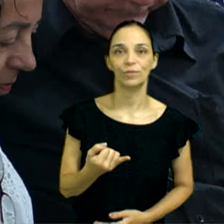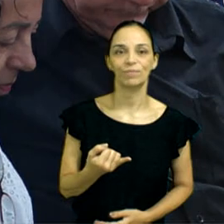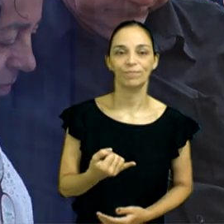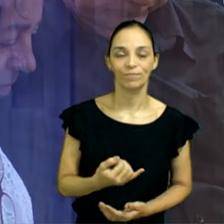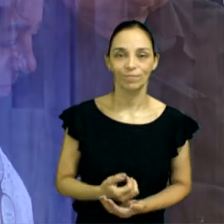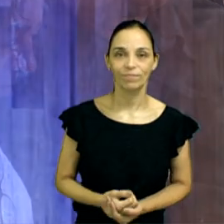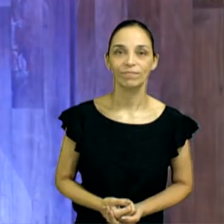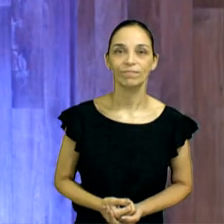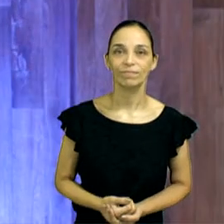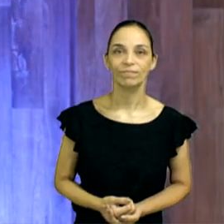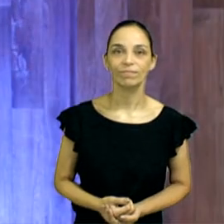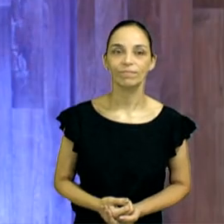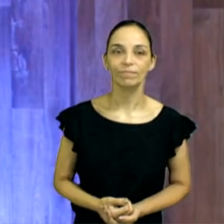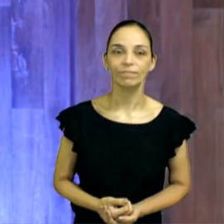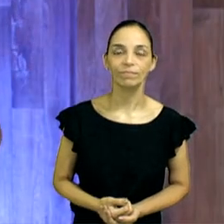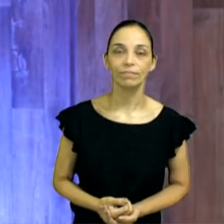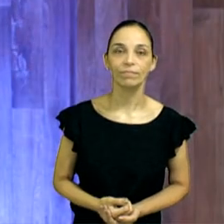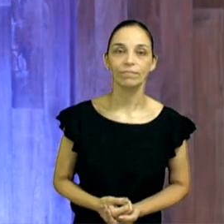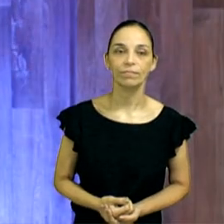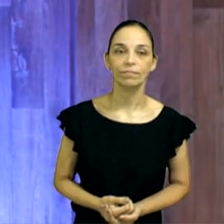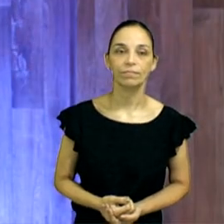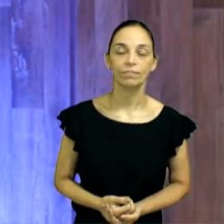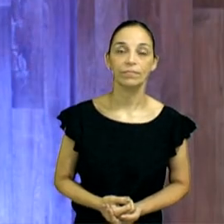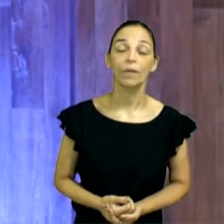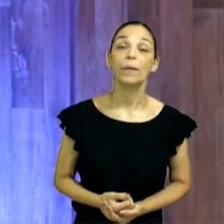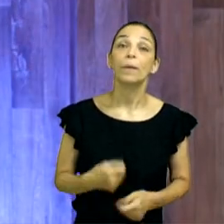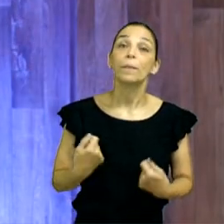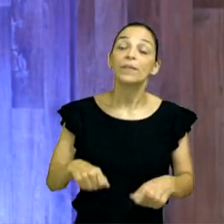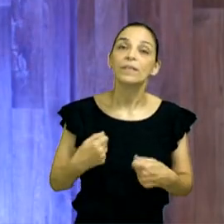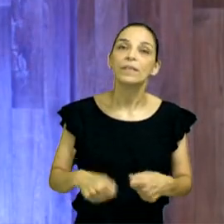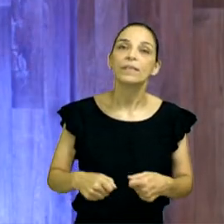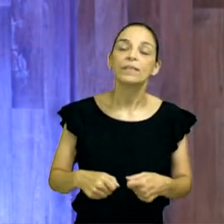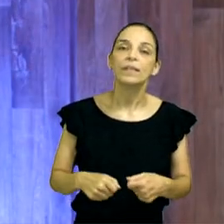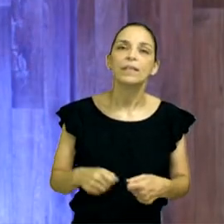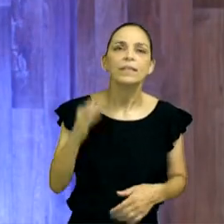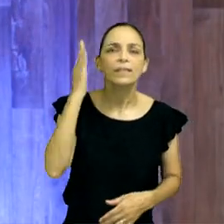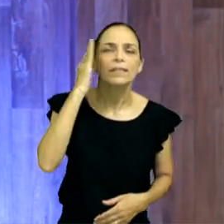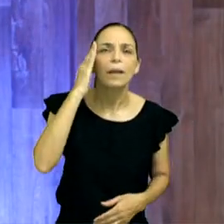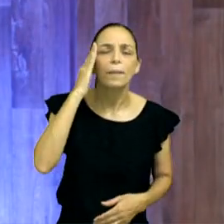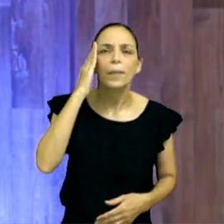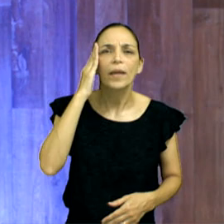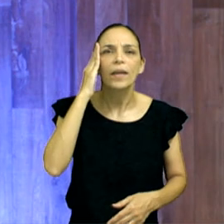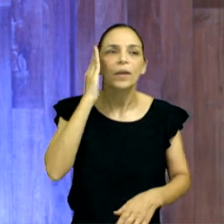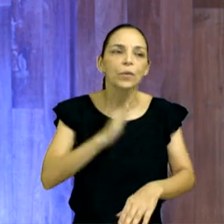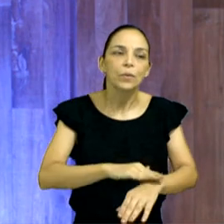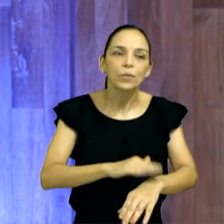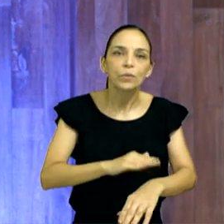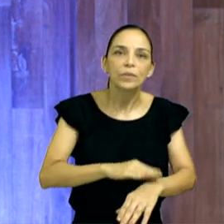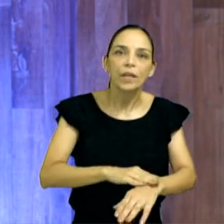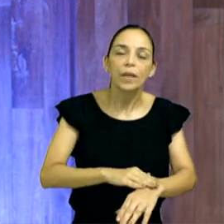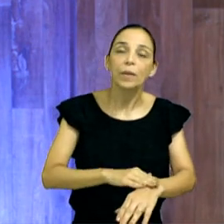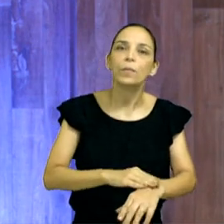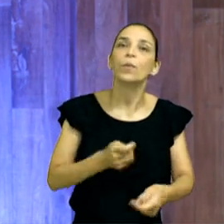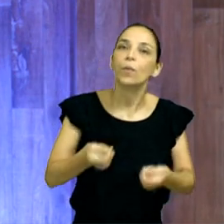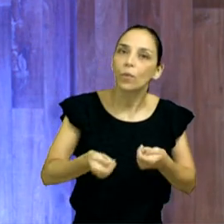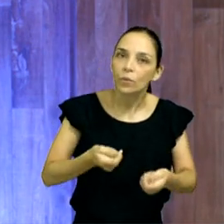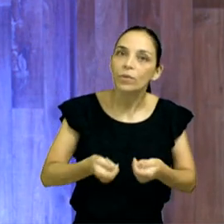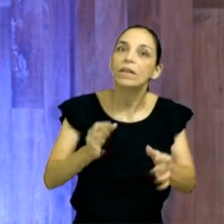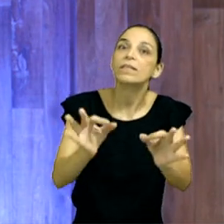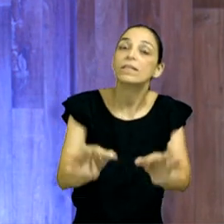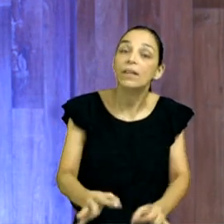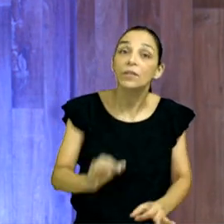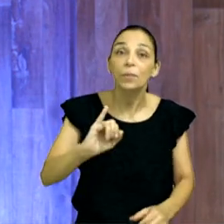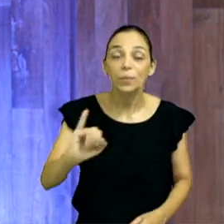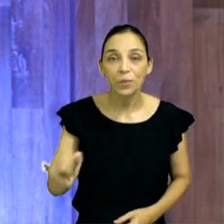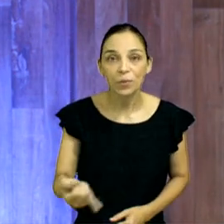A questão de remir o tempo, administrar o tempo. Na linguagem de hoje, traduz para nós entendermos com bastante clareza. Aproveitem bem